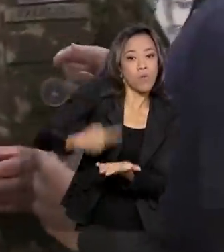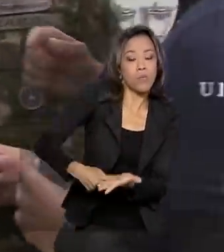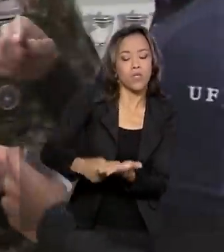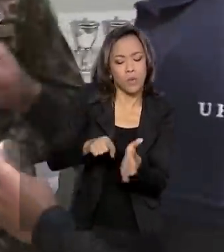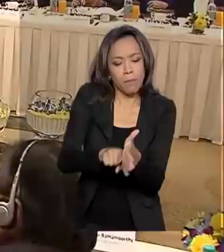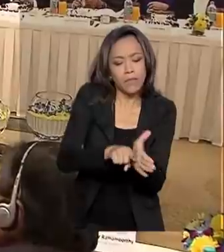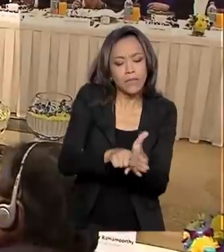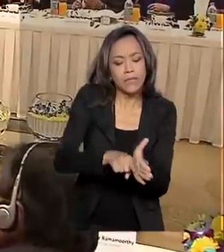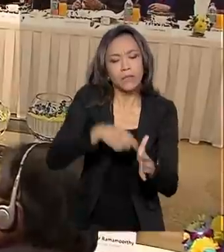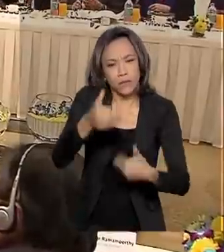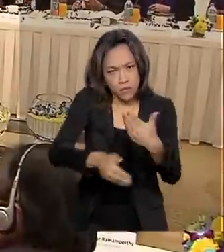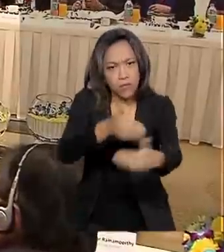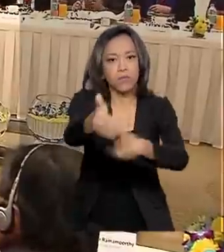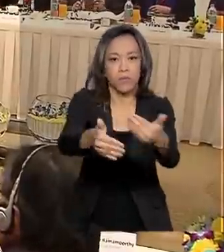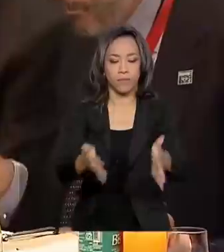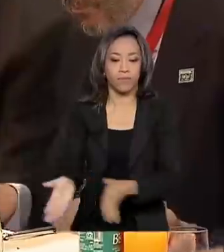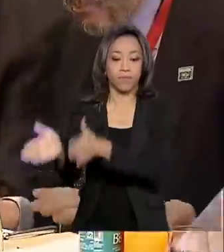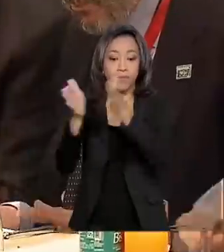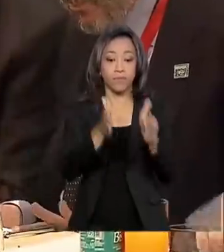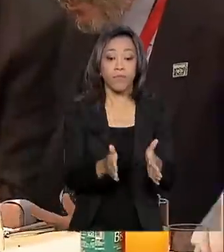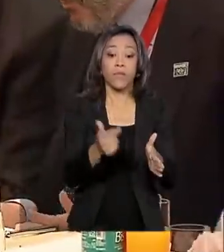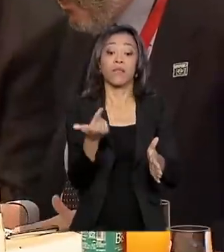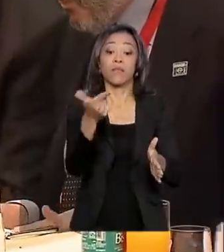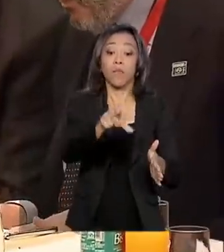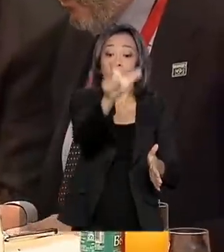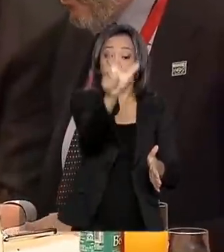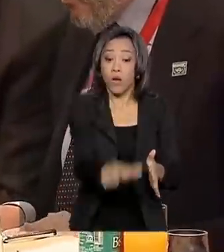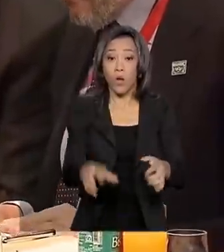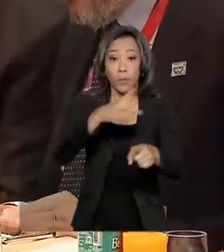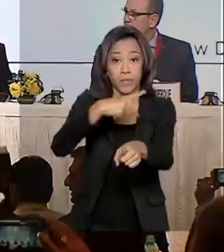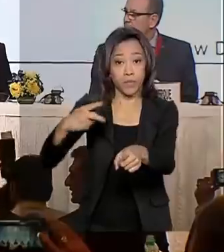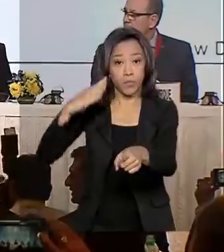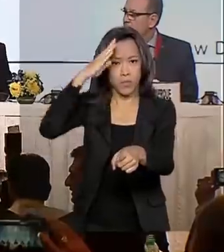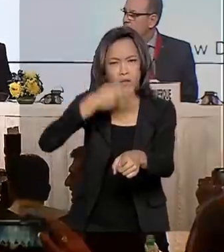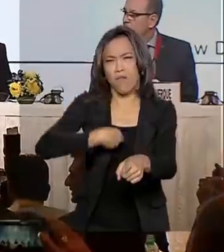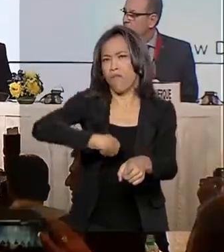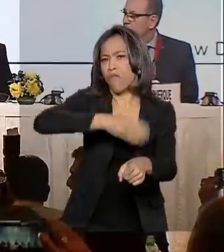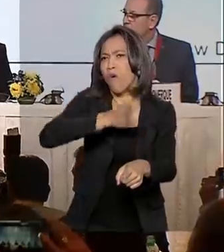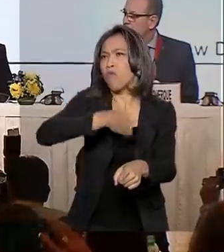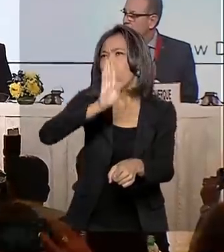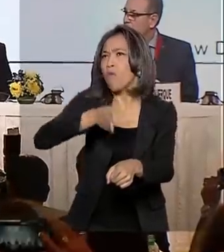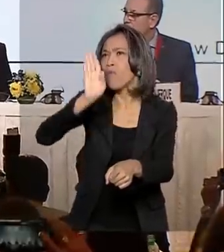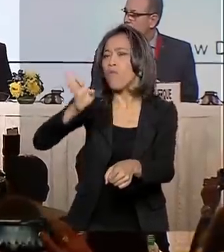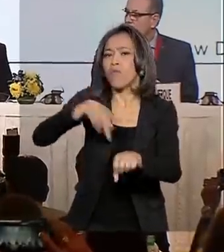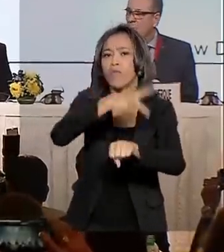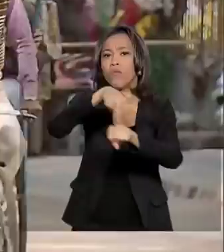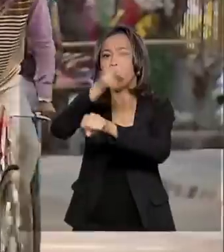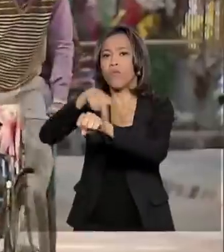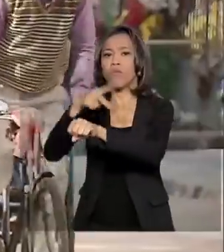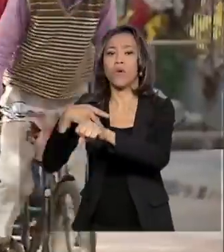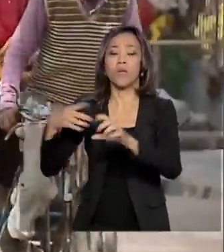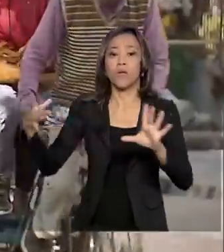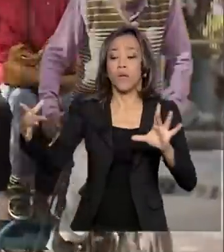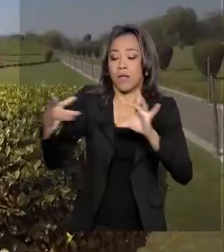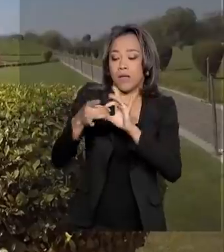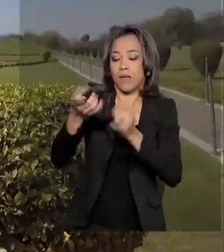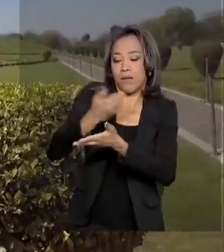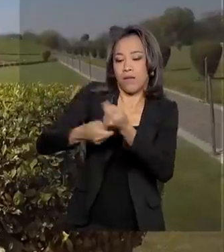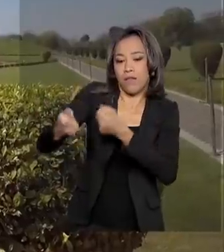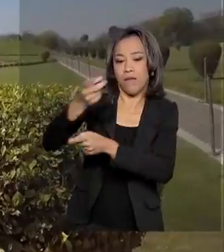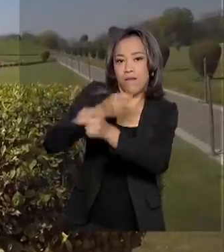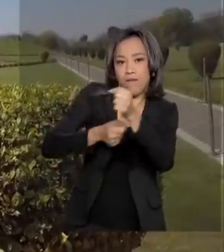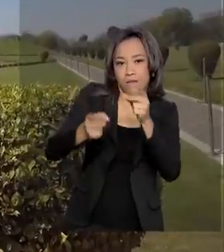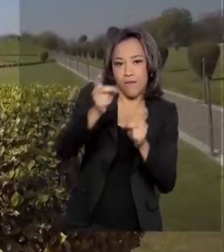com o desenvolvimento. Em outra frente, o presidente Jair Bolsonaro foi a diversos países para estreitar as relações comerciais. O último foi a